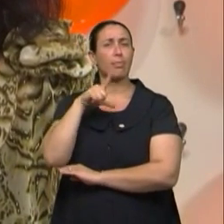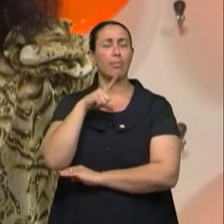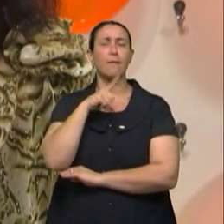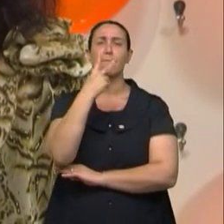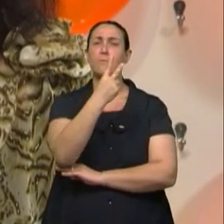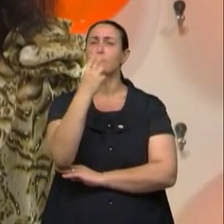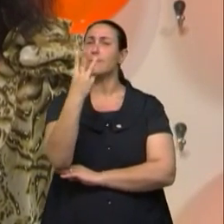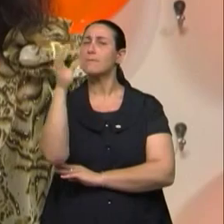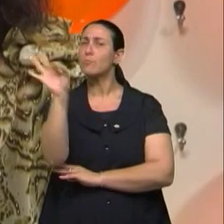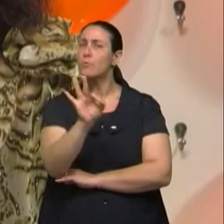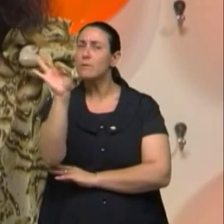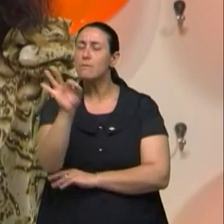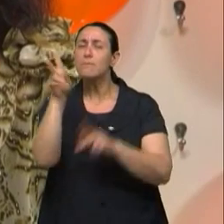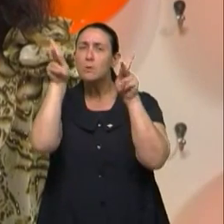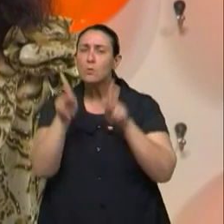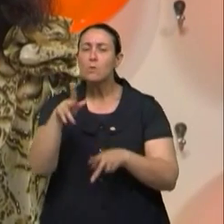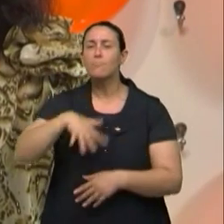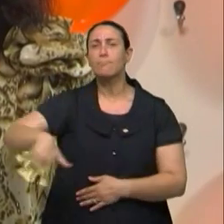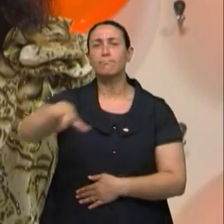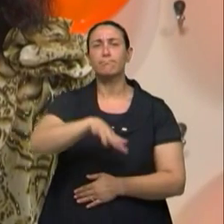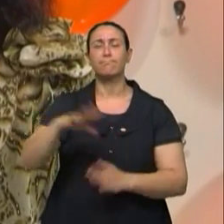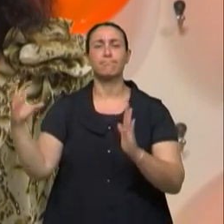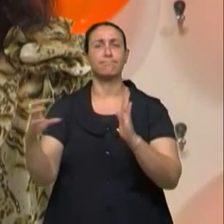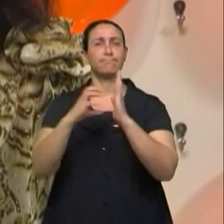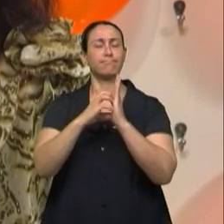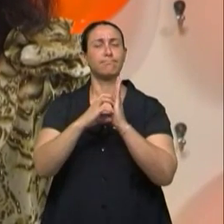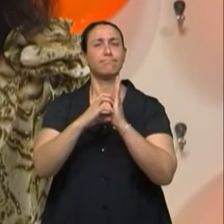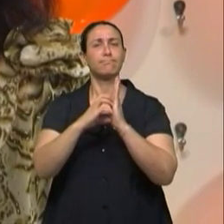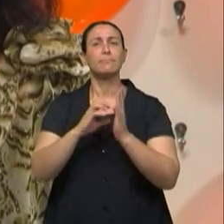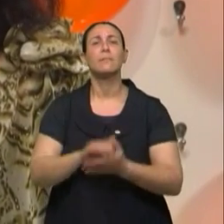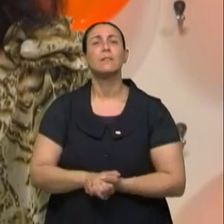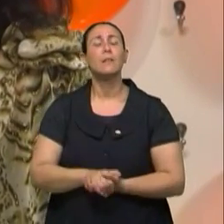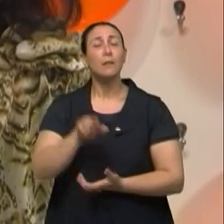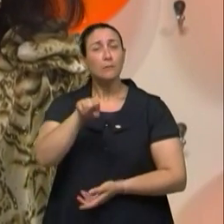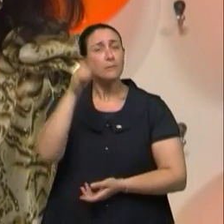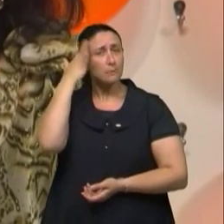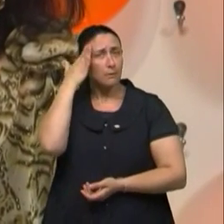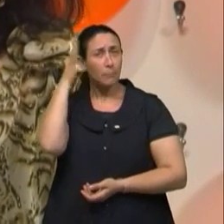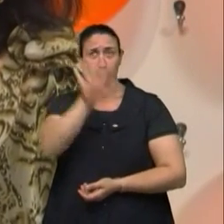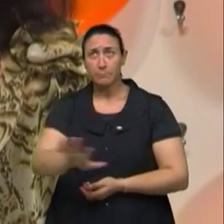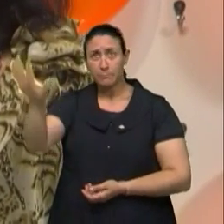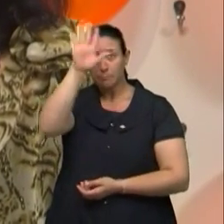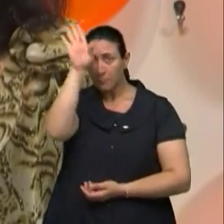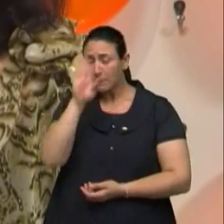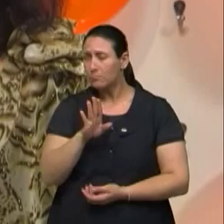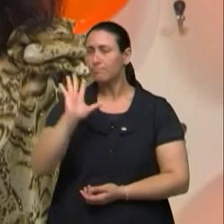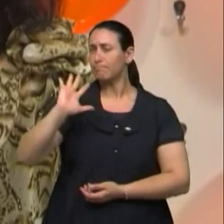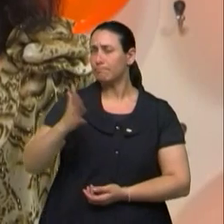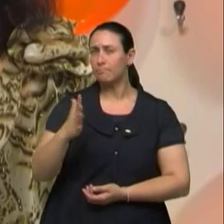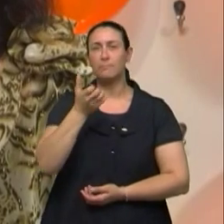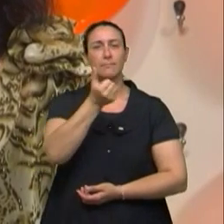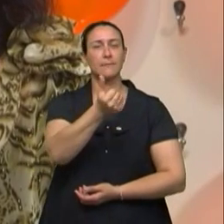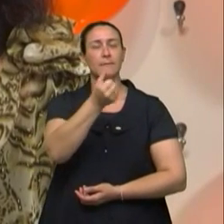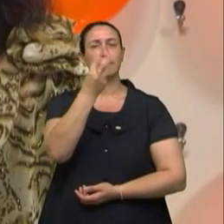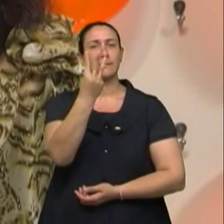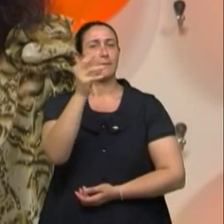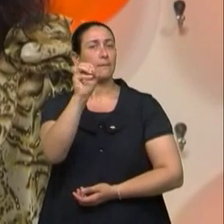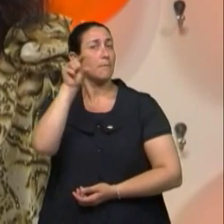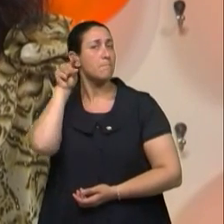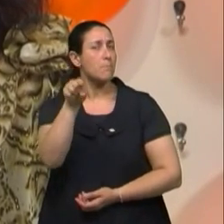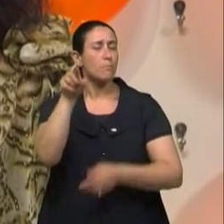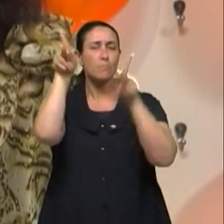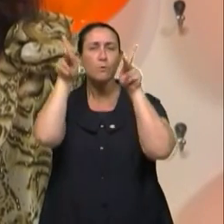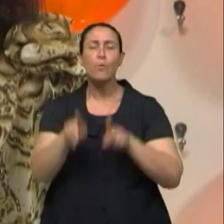23% dos casos de HIV AIDS. No Brasil, cerca de 630